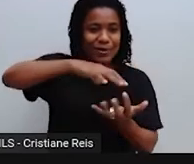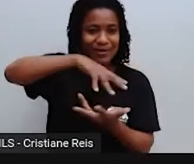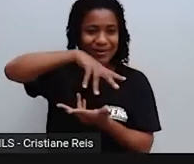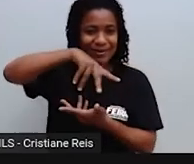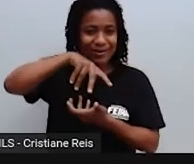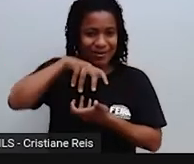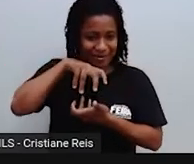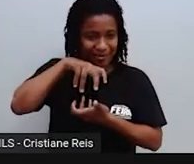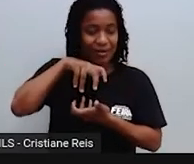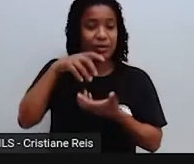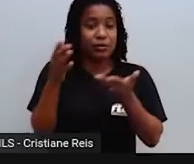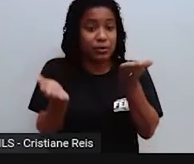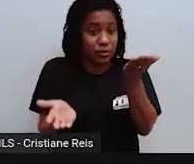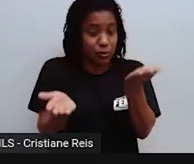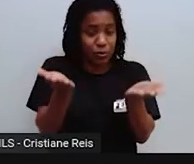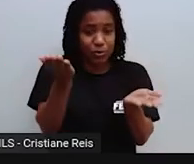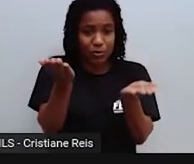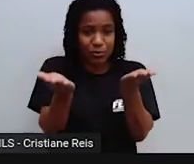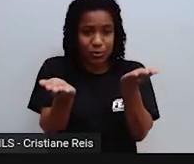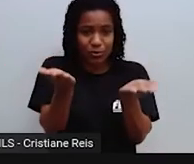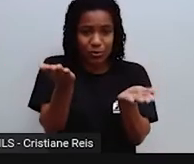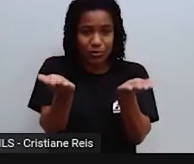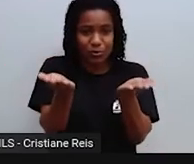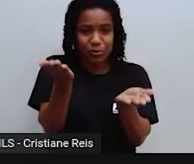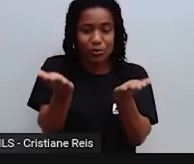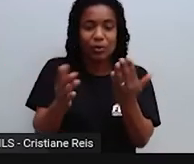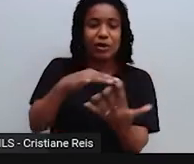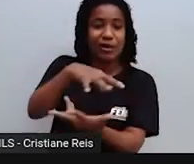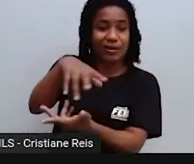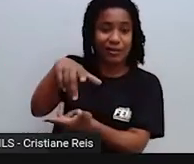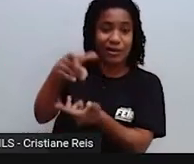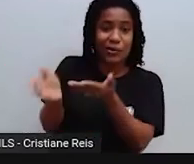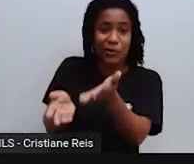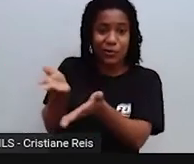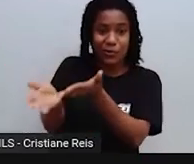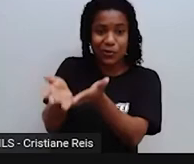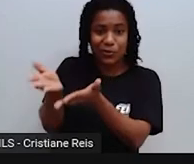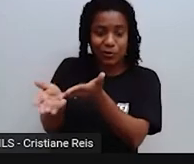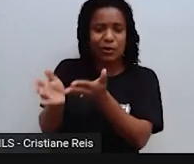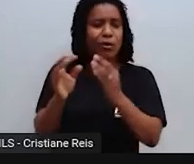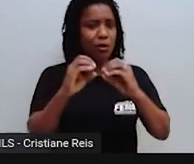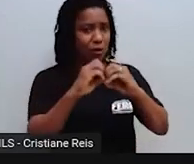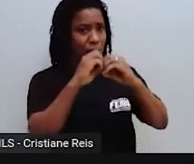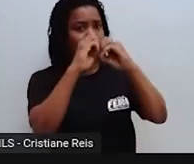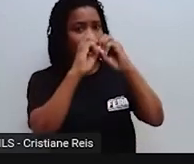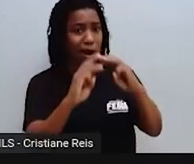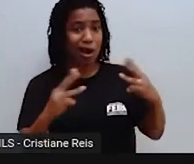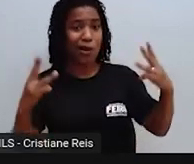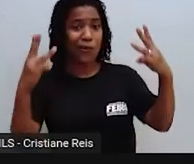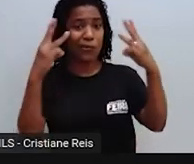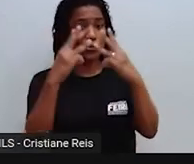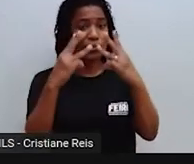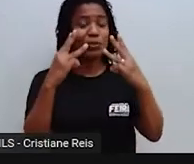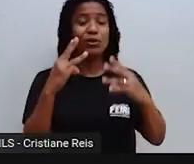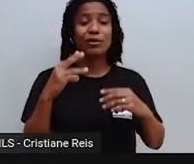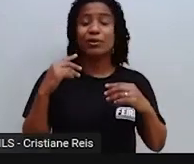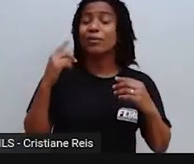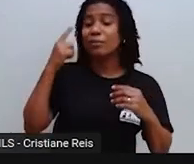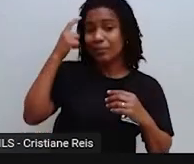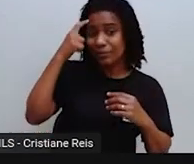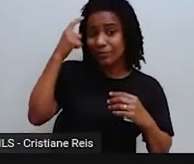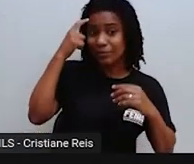oferecer. Então a ONU está preocupada que o ser humano está gastando muito mais do que a terra